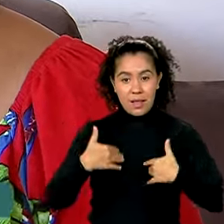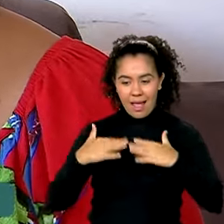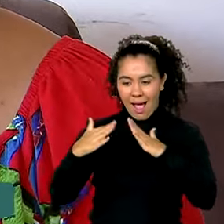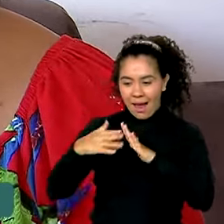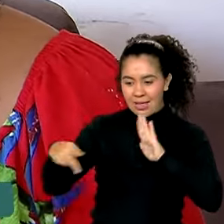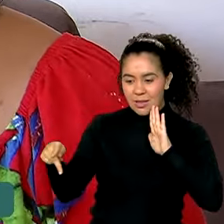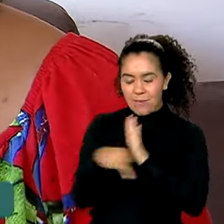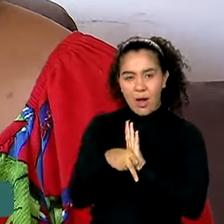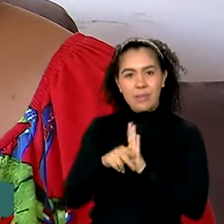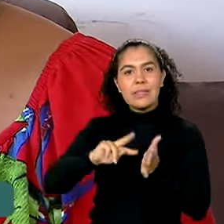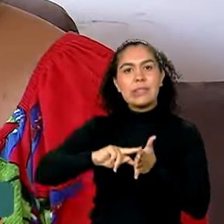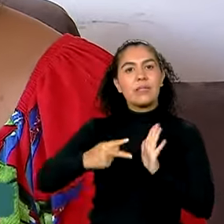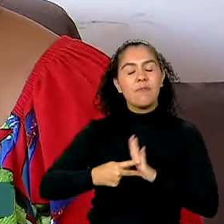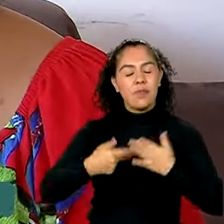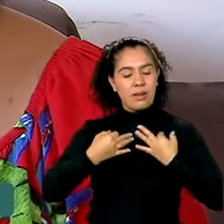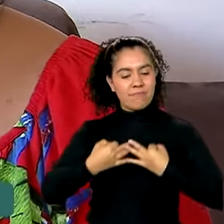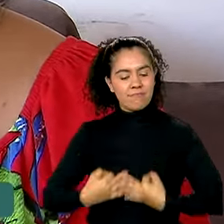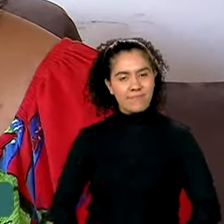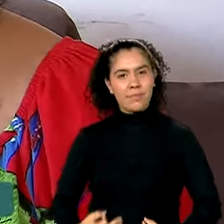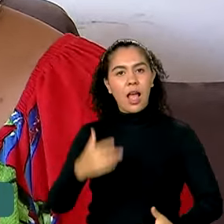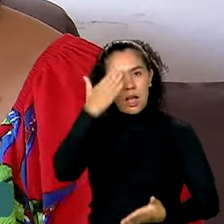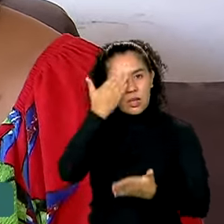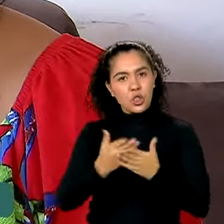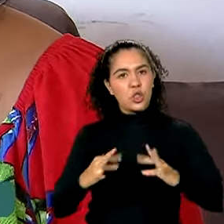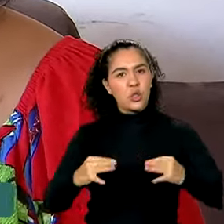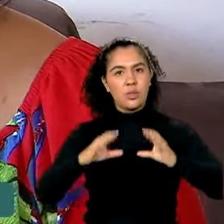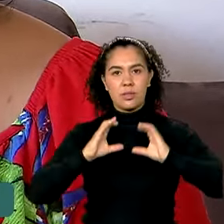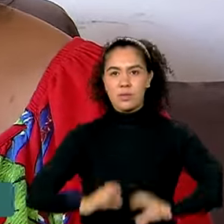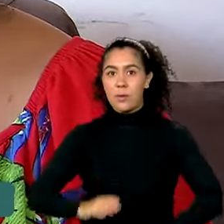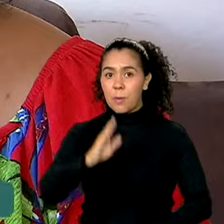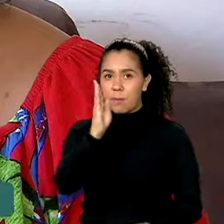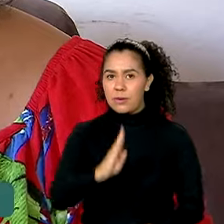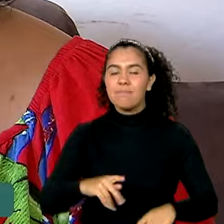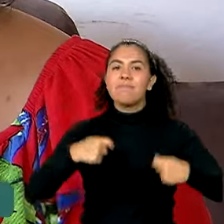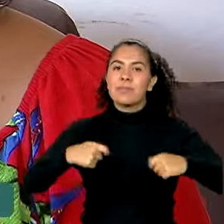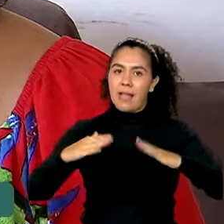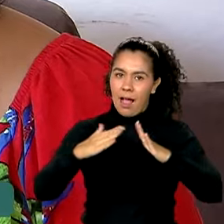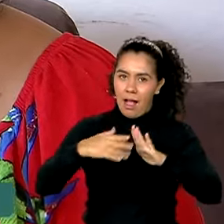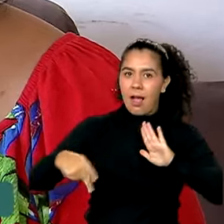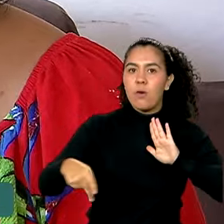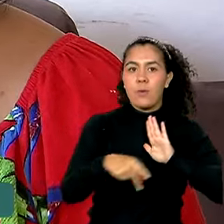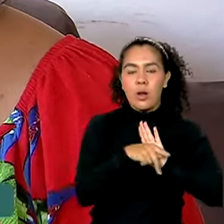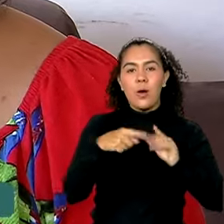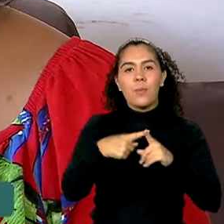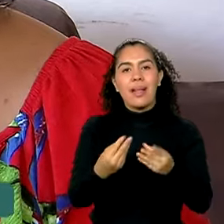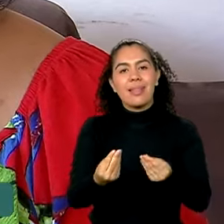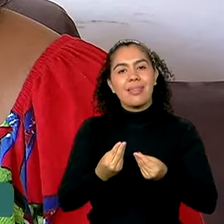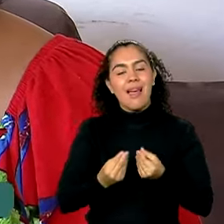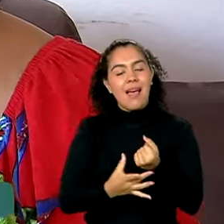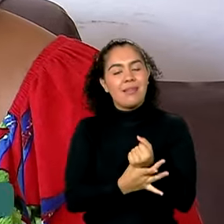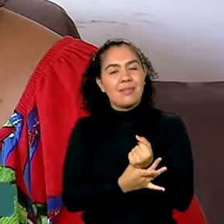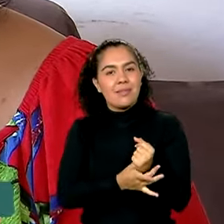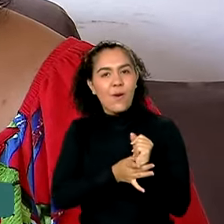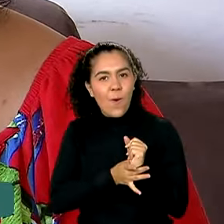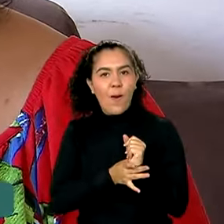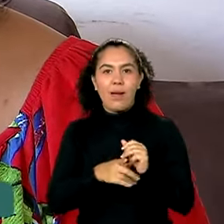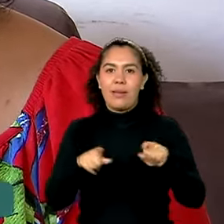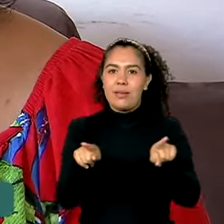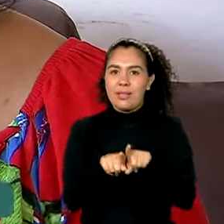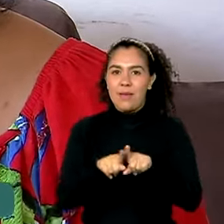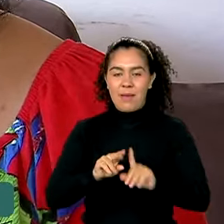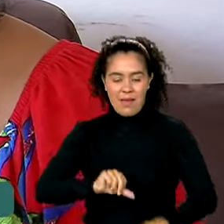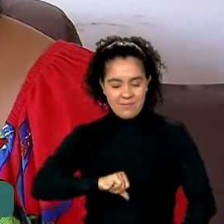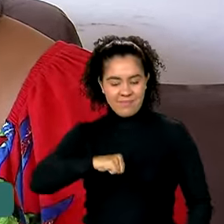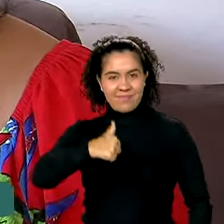dignidade eu acho que todo cidadão brasileiro deveria ter sua casa própria porque além da questão de segurança aumenta a nossa